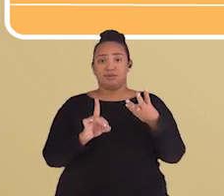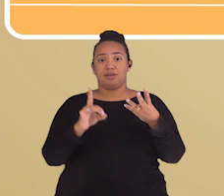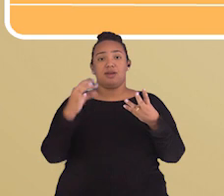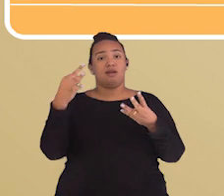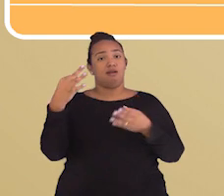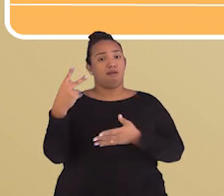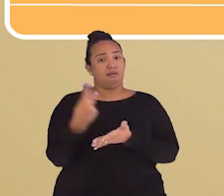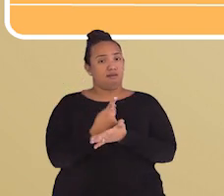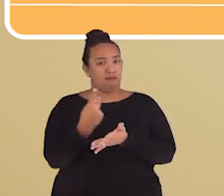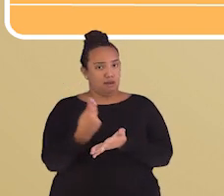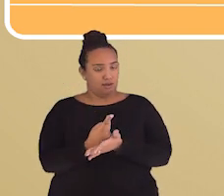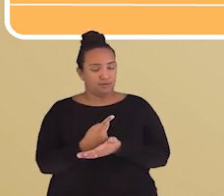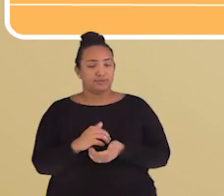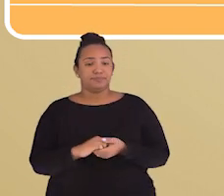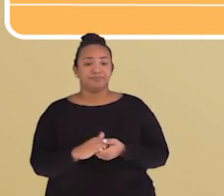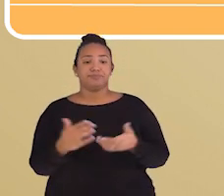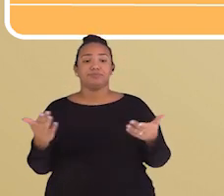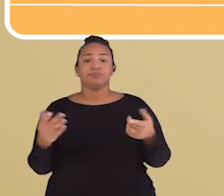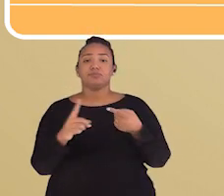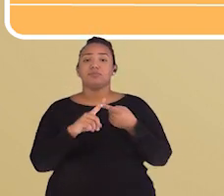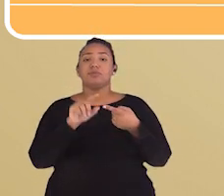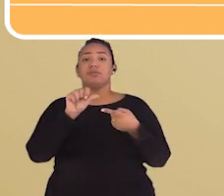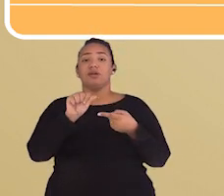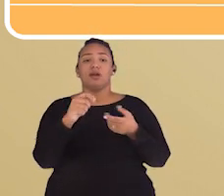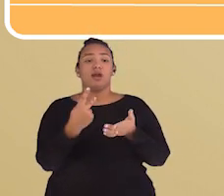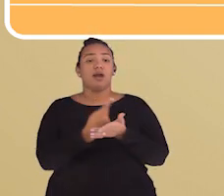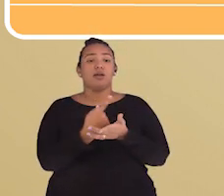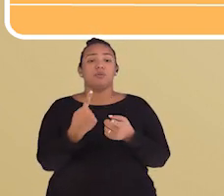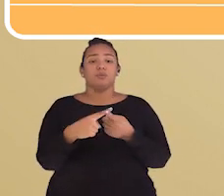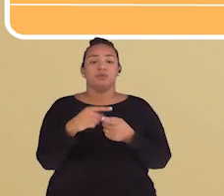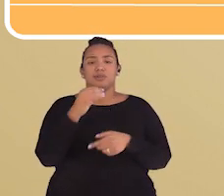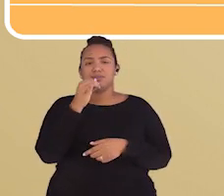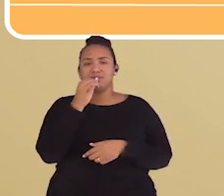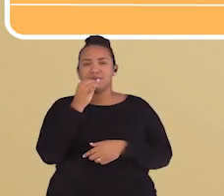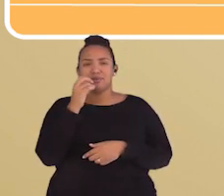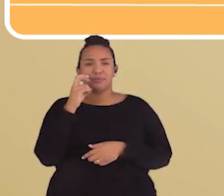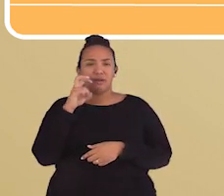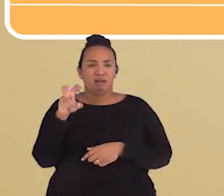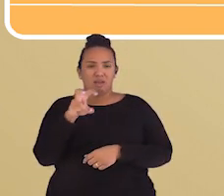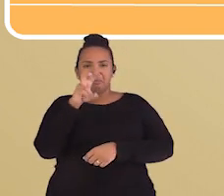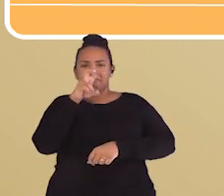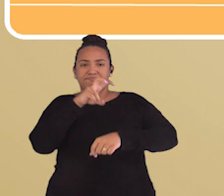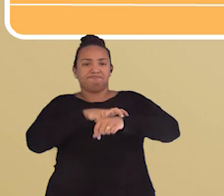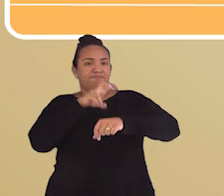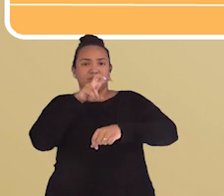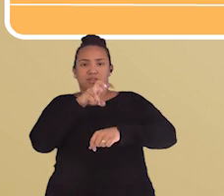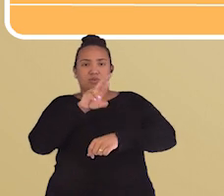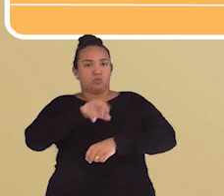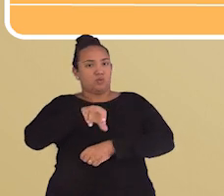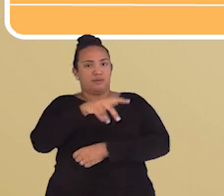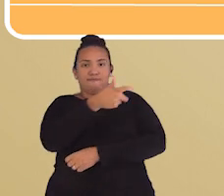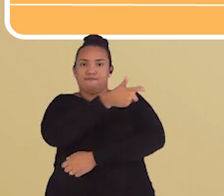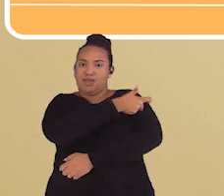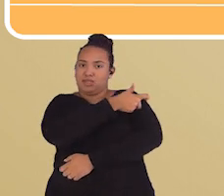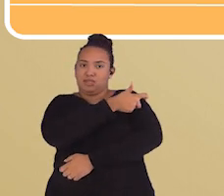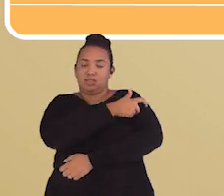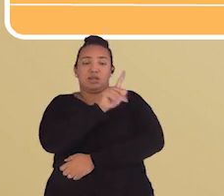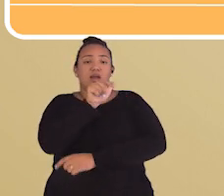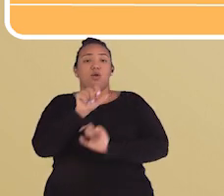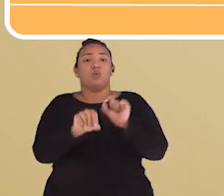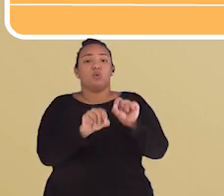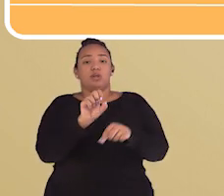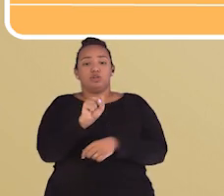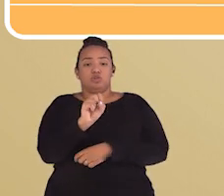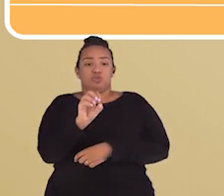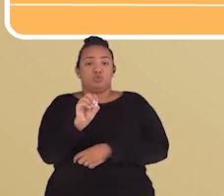e a letra D incorreta. Já a letra A está incorreta, porque a proteção contra picadas de animais peçonhetos não